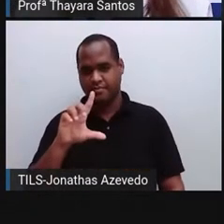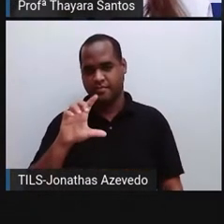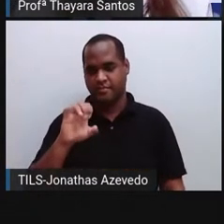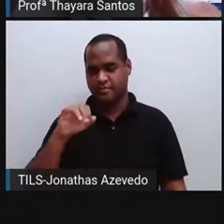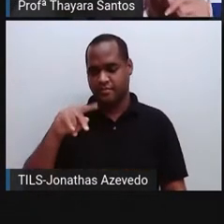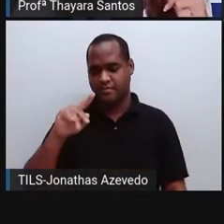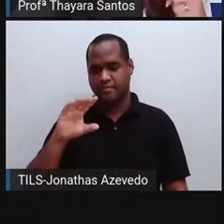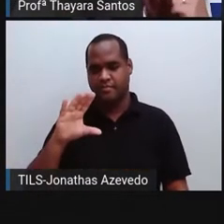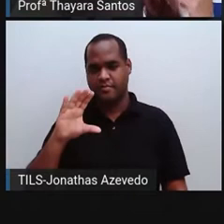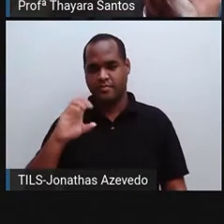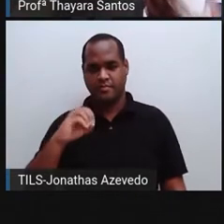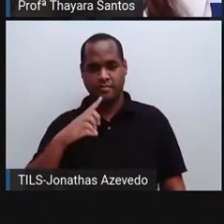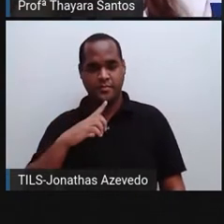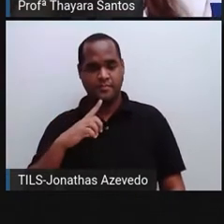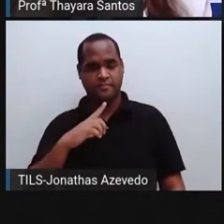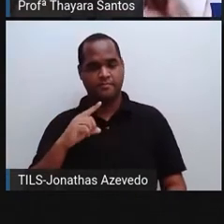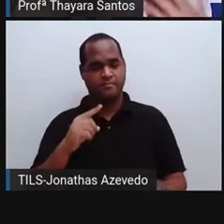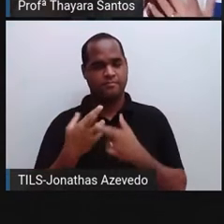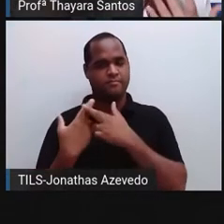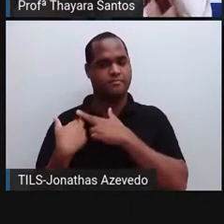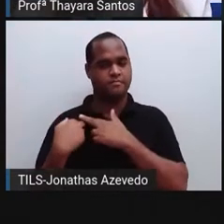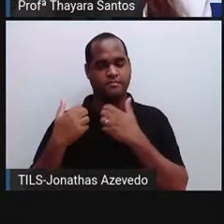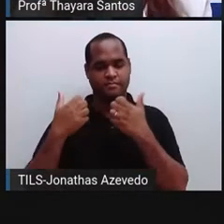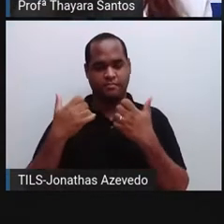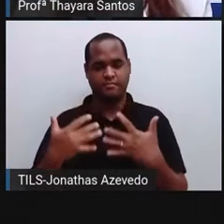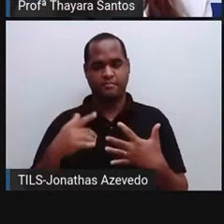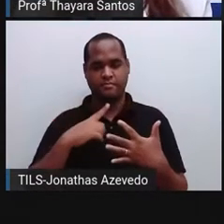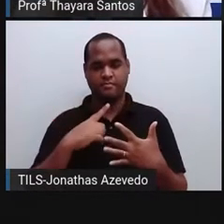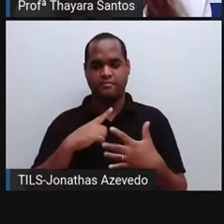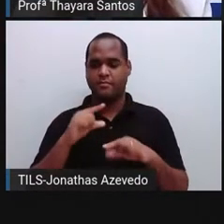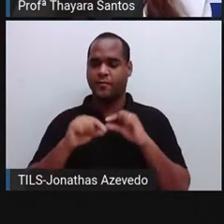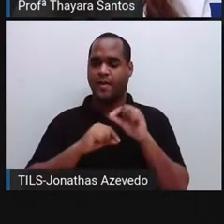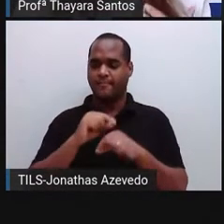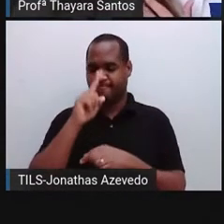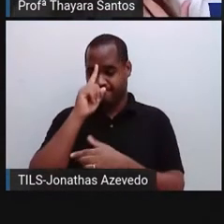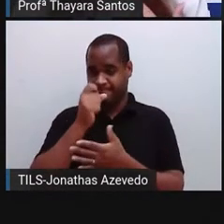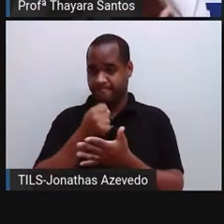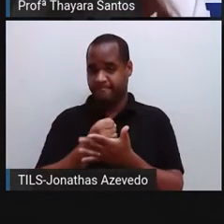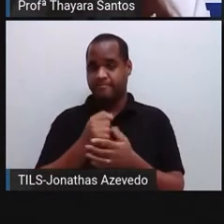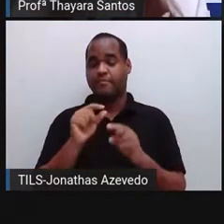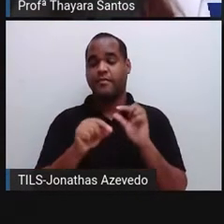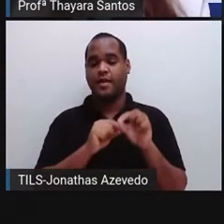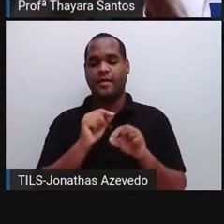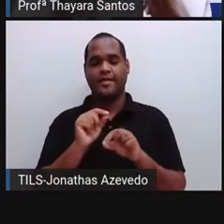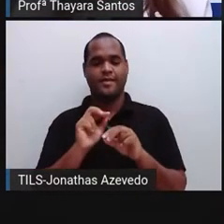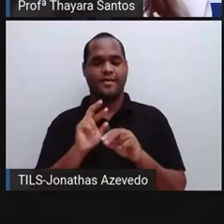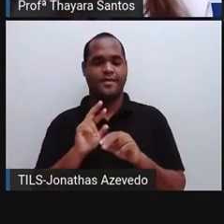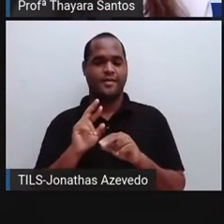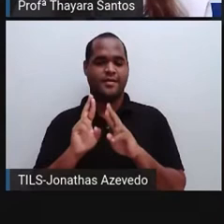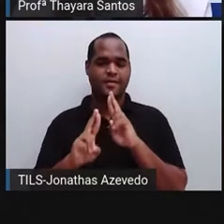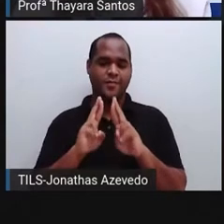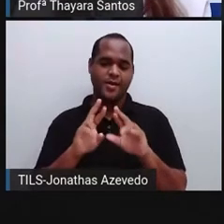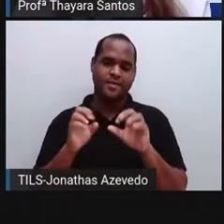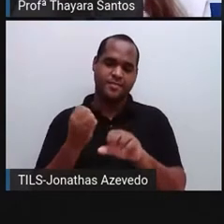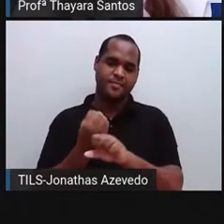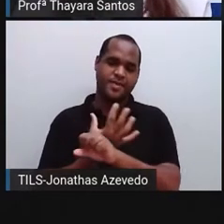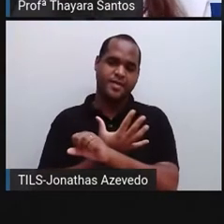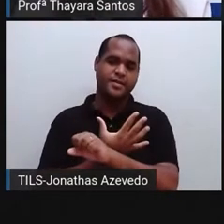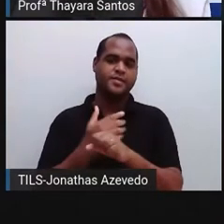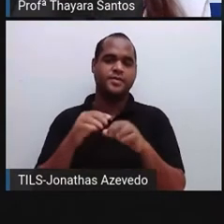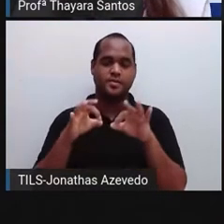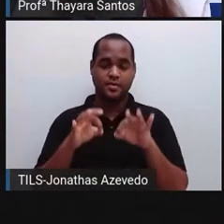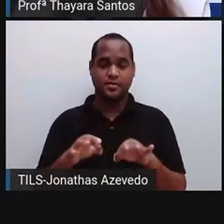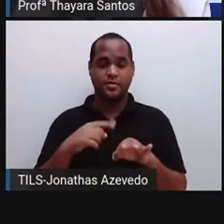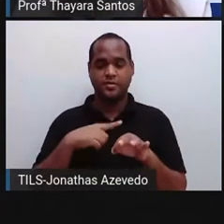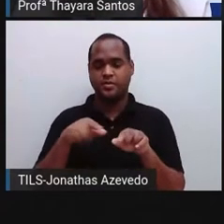ainda. Dentre as funções que esse sistema límbico executa, está as respostas emocionais, o nosso comportamento e